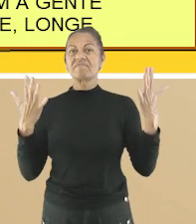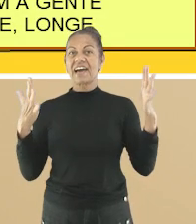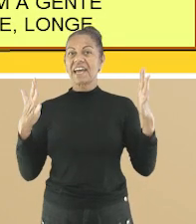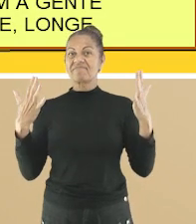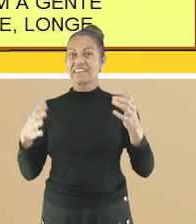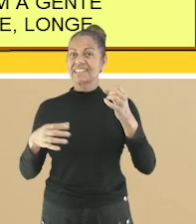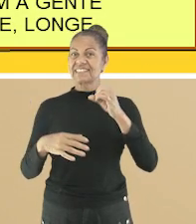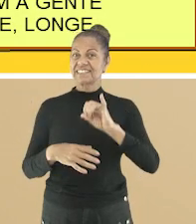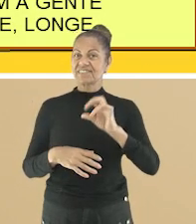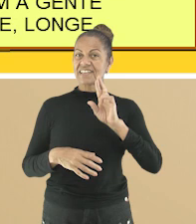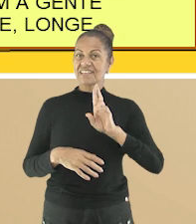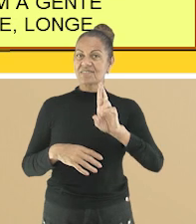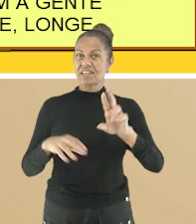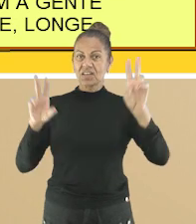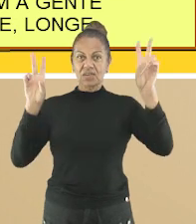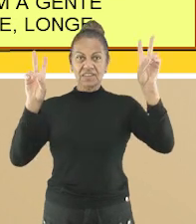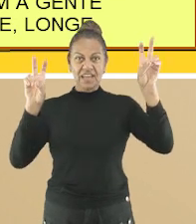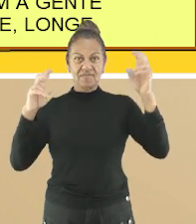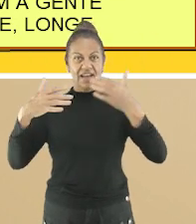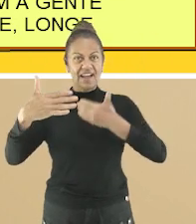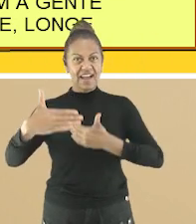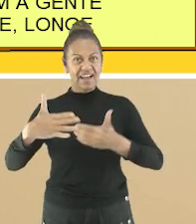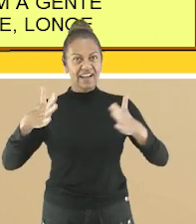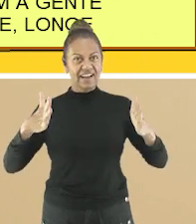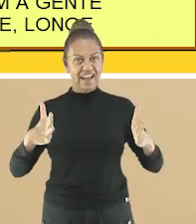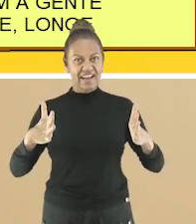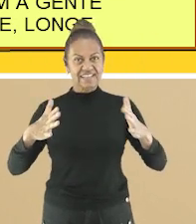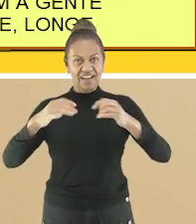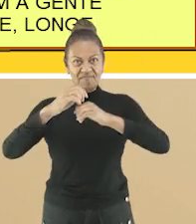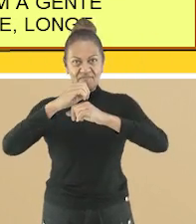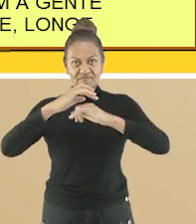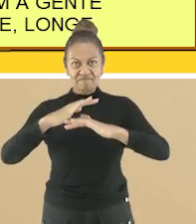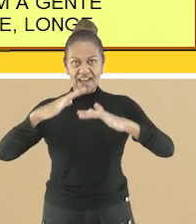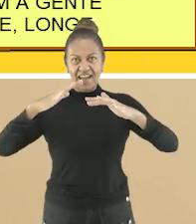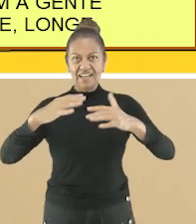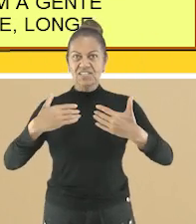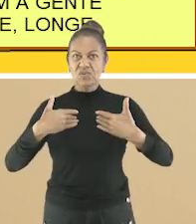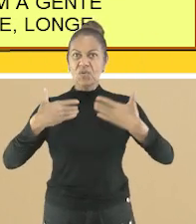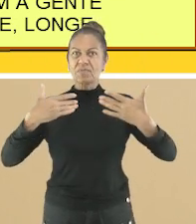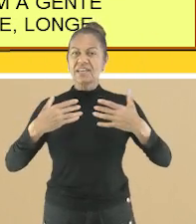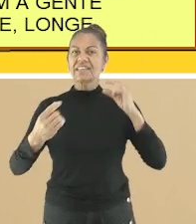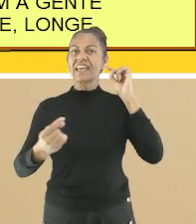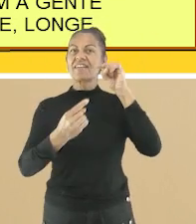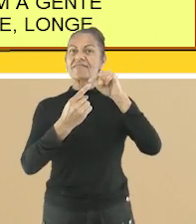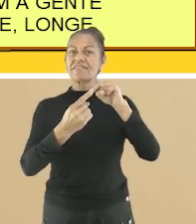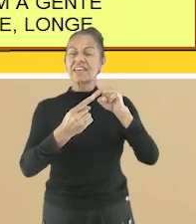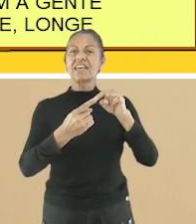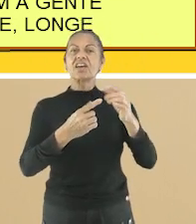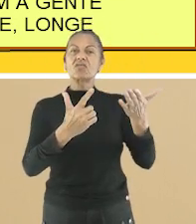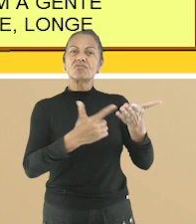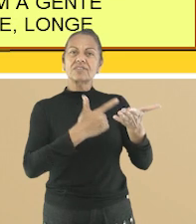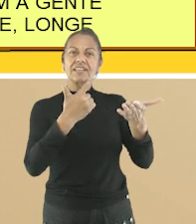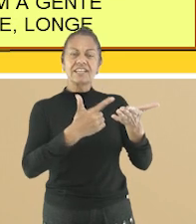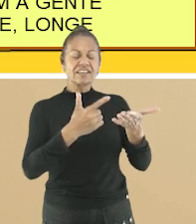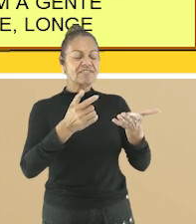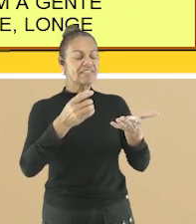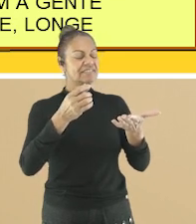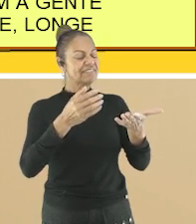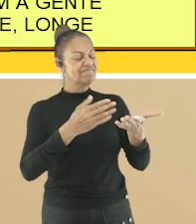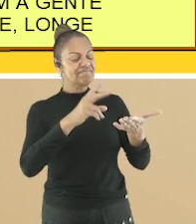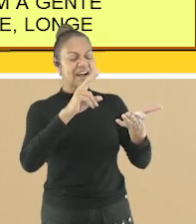Parabéns para quem disse que o tema do poema é caixa mágica de surpresa É sobre o livro, que é uma caixa de